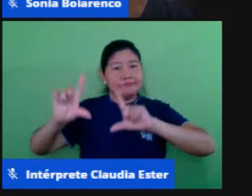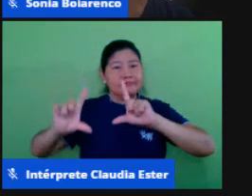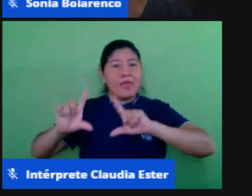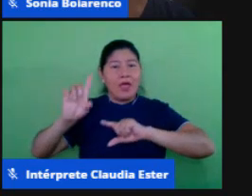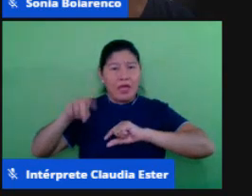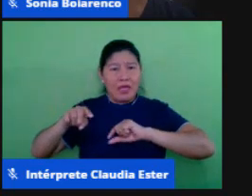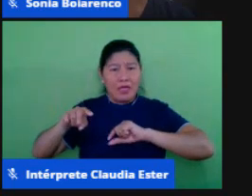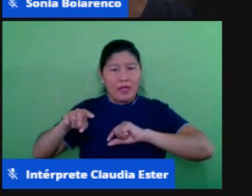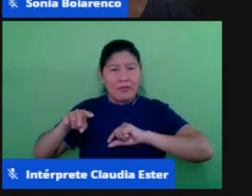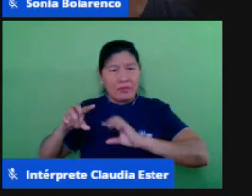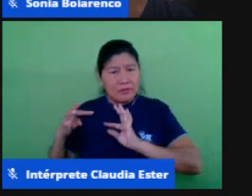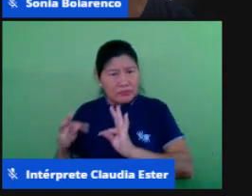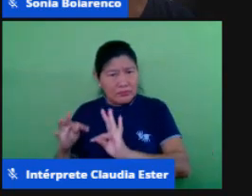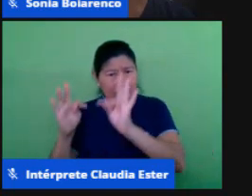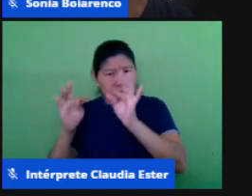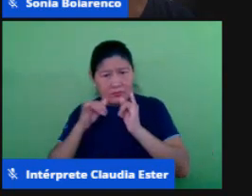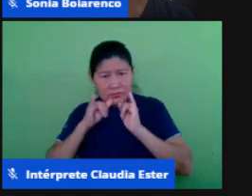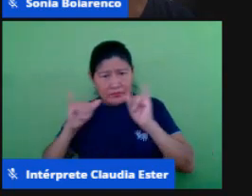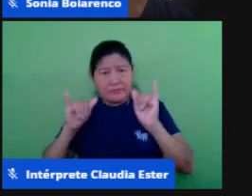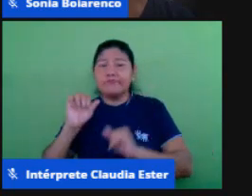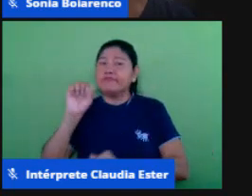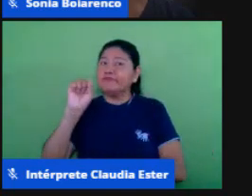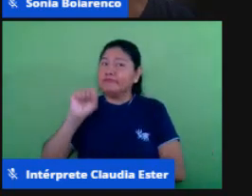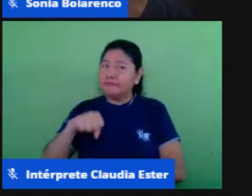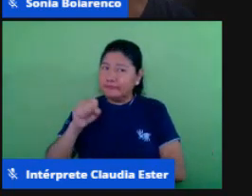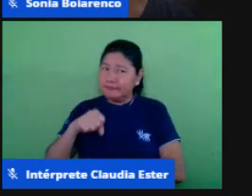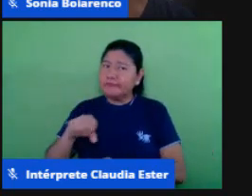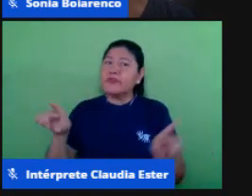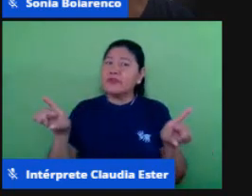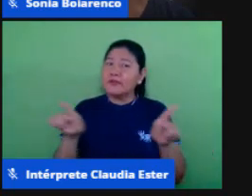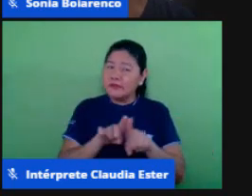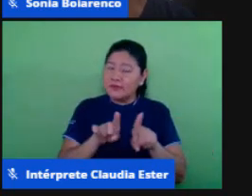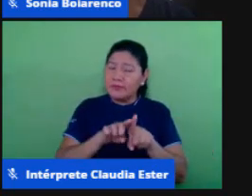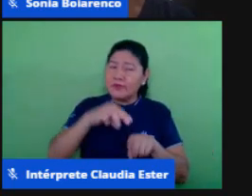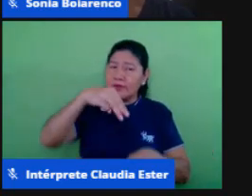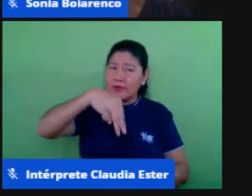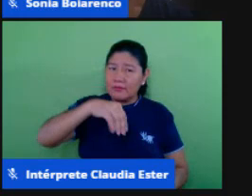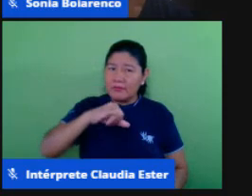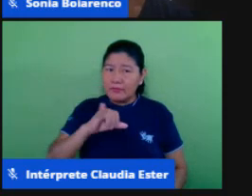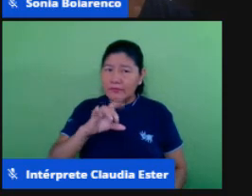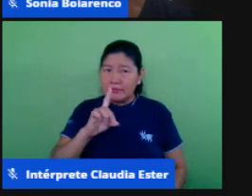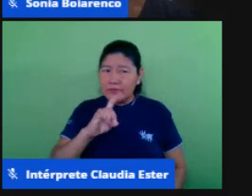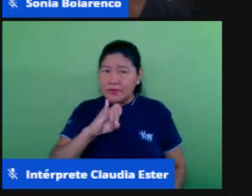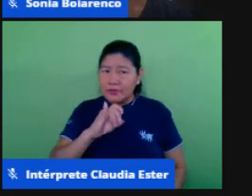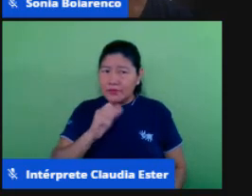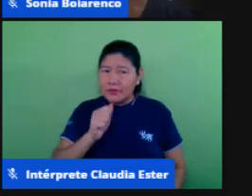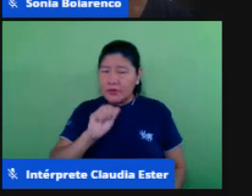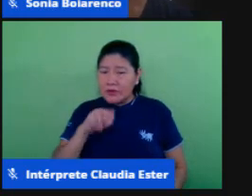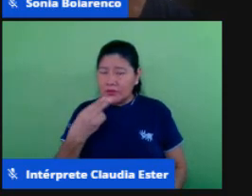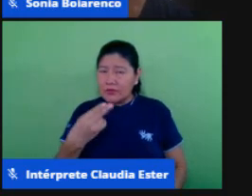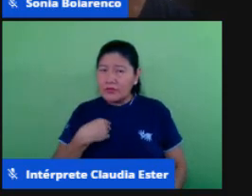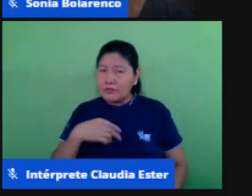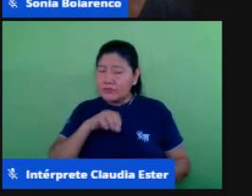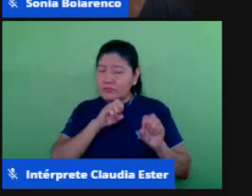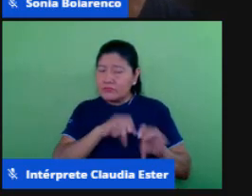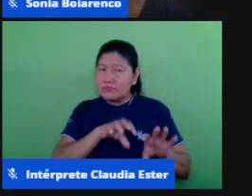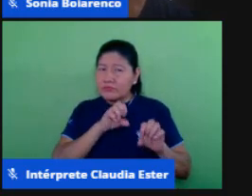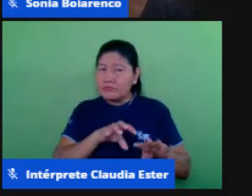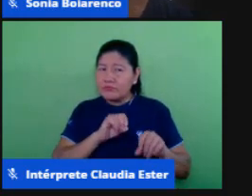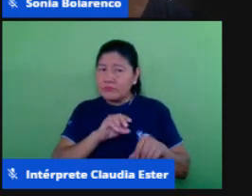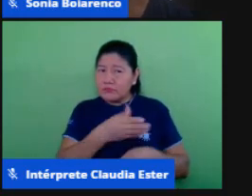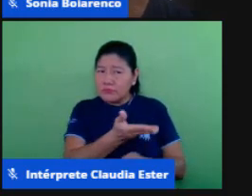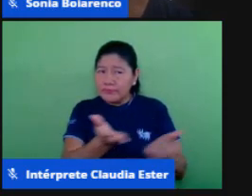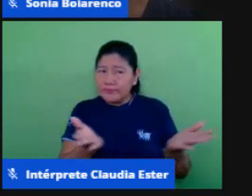é e também é uma mídia que nós podemos educar os nossos alunos e nos educar para